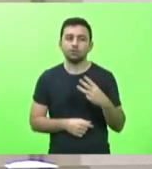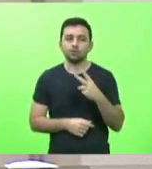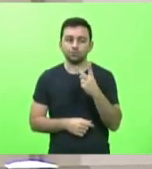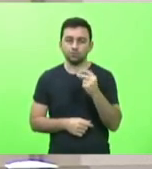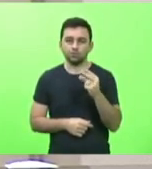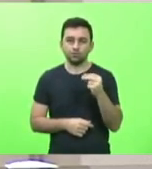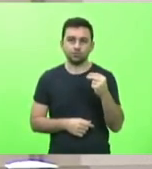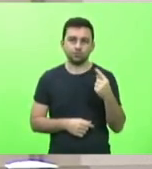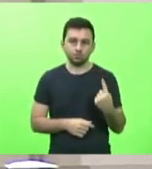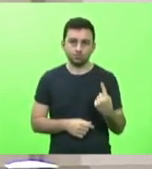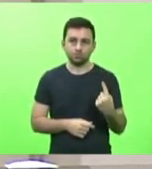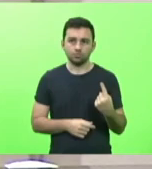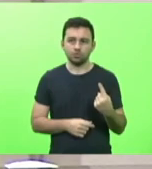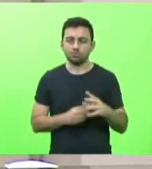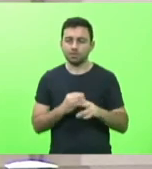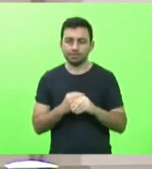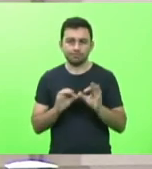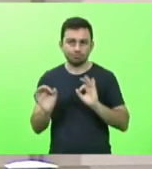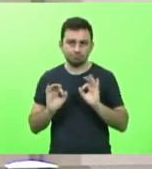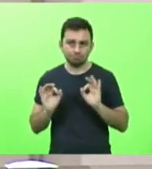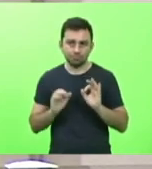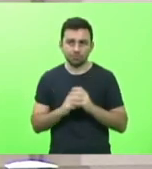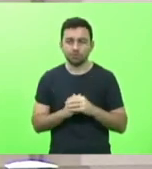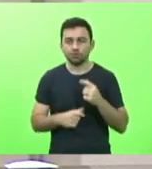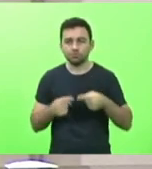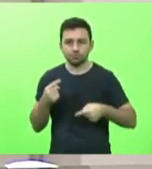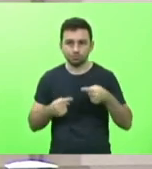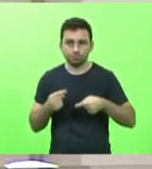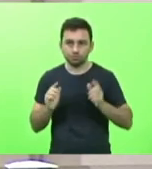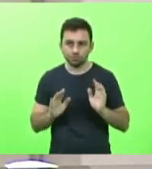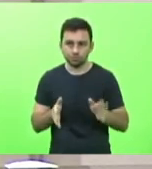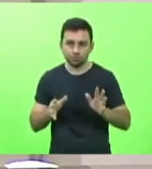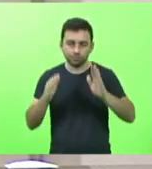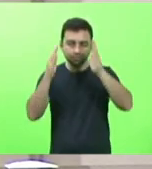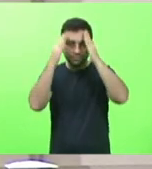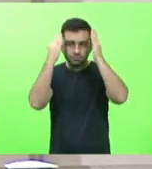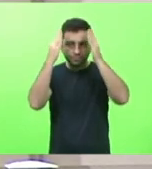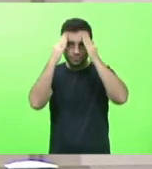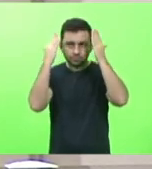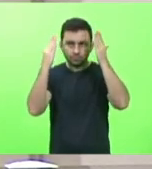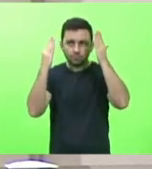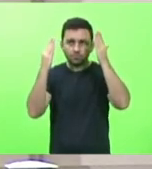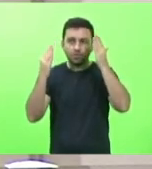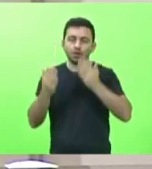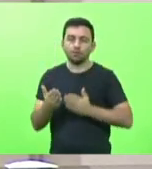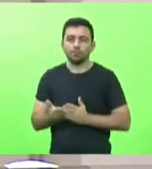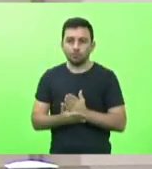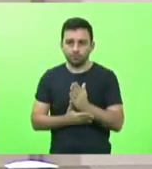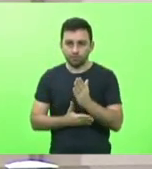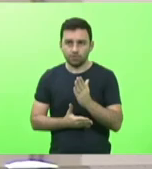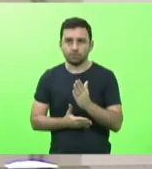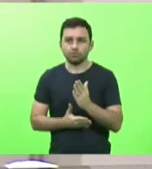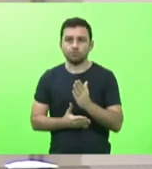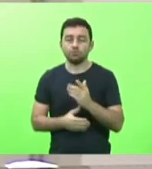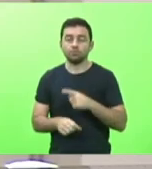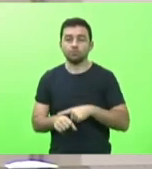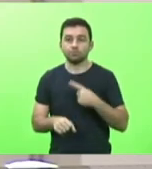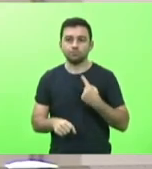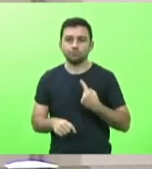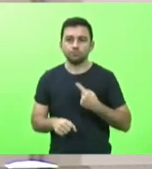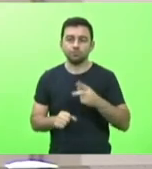sem emenda. Após ser discutido pelo senhor deputado José Milton Schaefer, foi aprovado em turno único o projeto de lei número